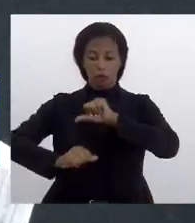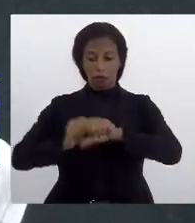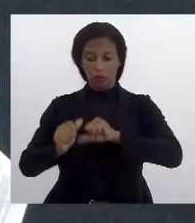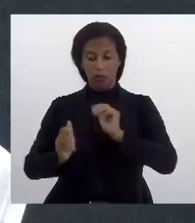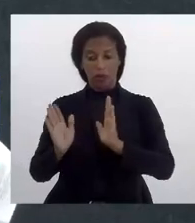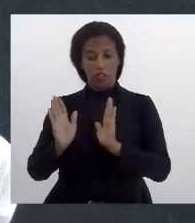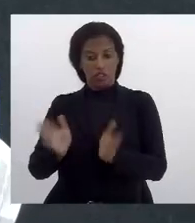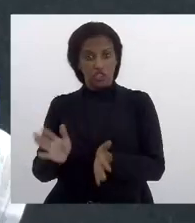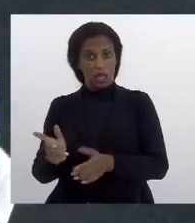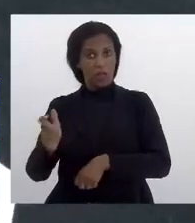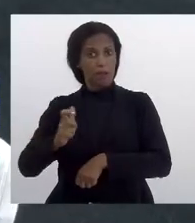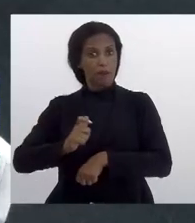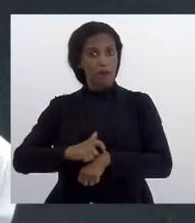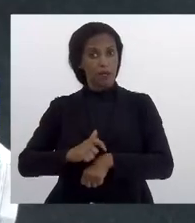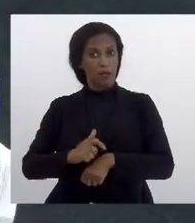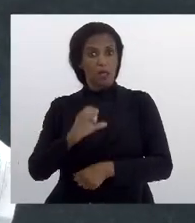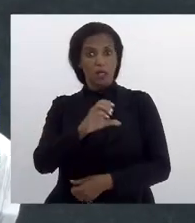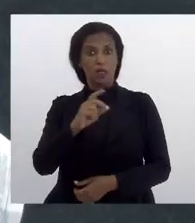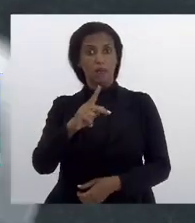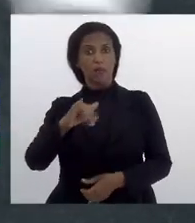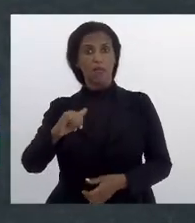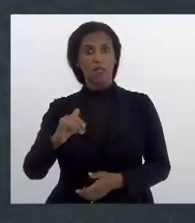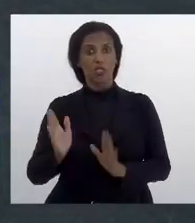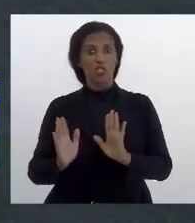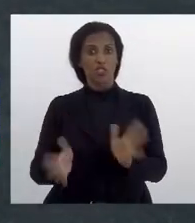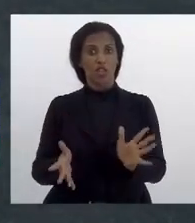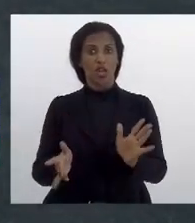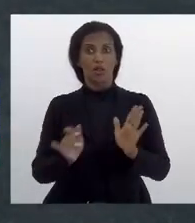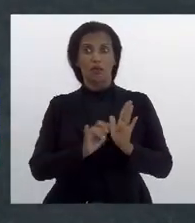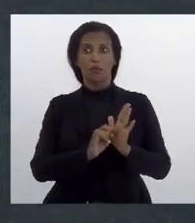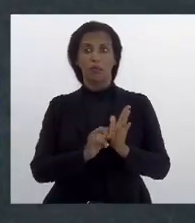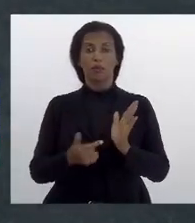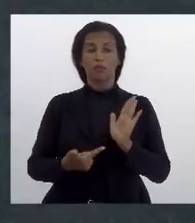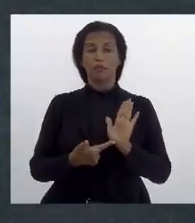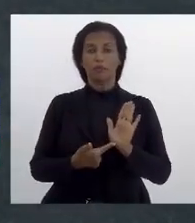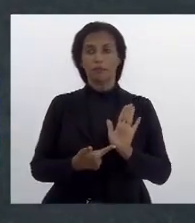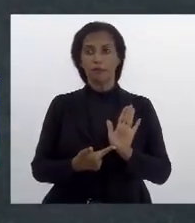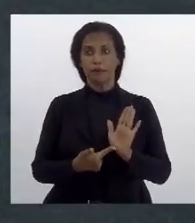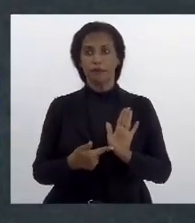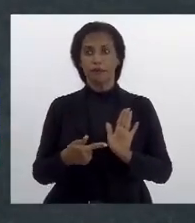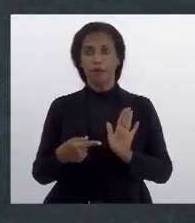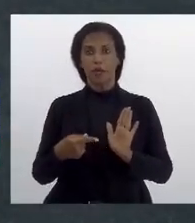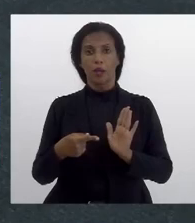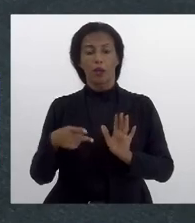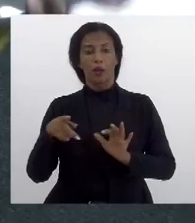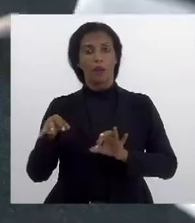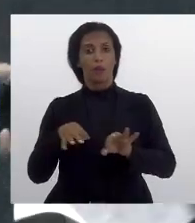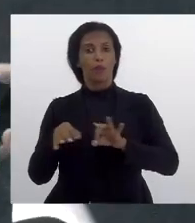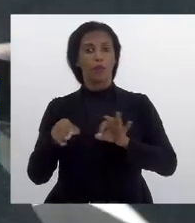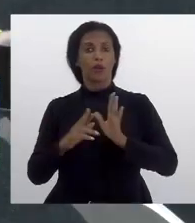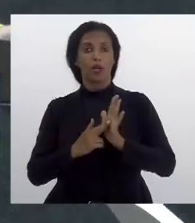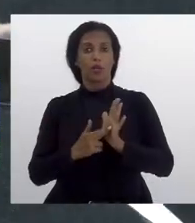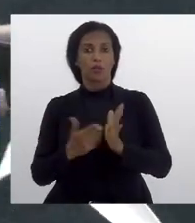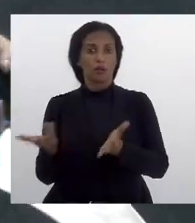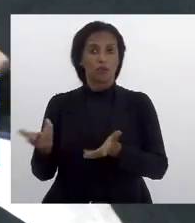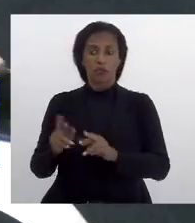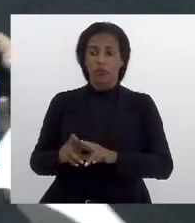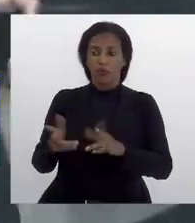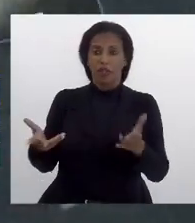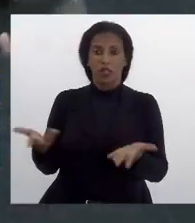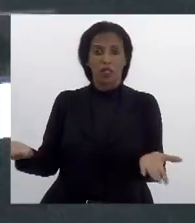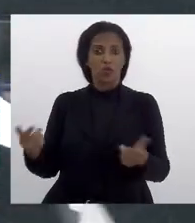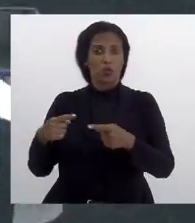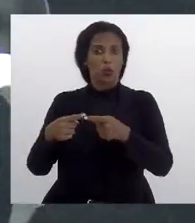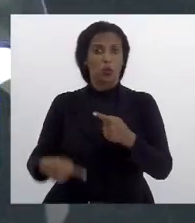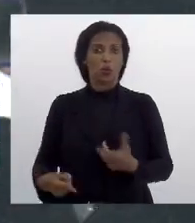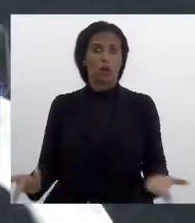já imediatamente está lá a CPI aí foi publicado aqui projeto de resolução que não tem nada a uma coisa com a outra então